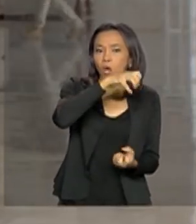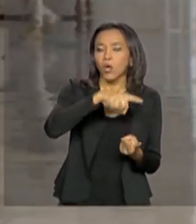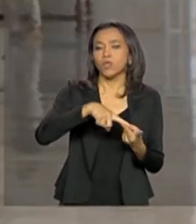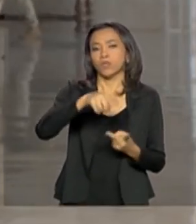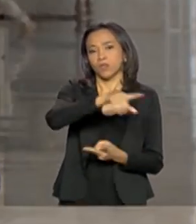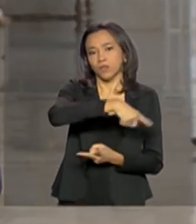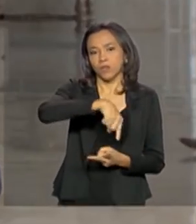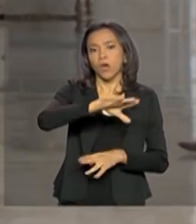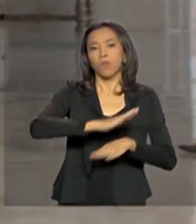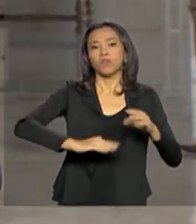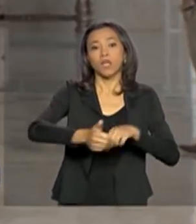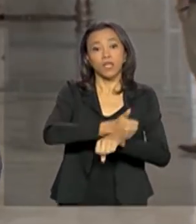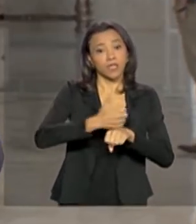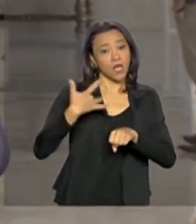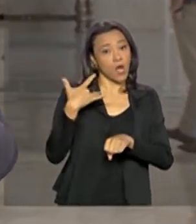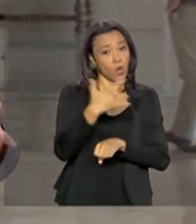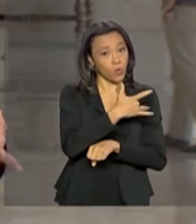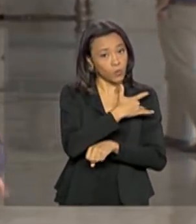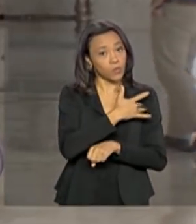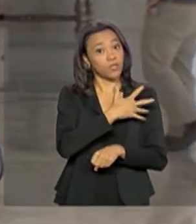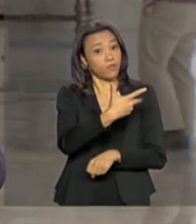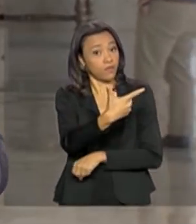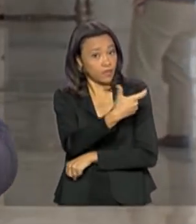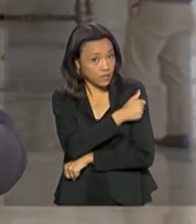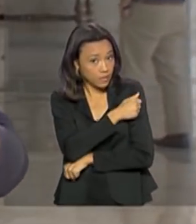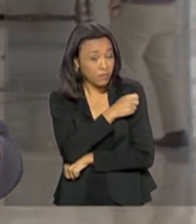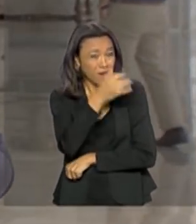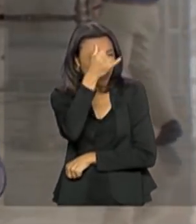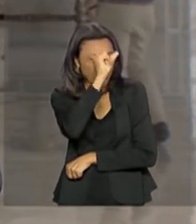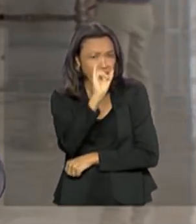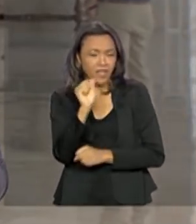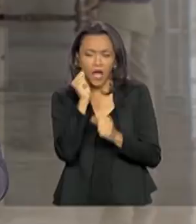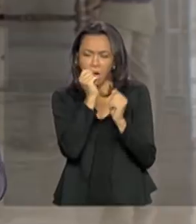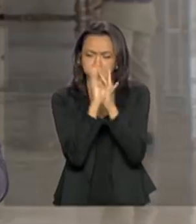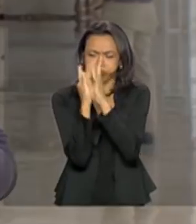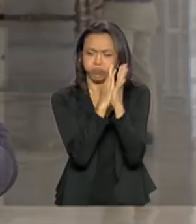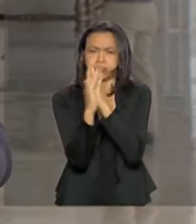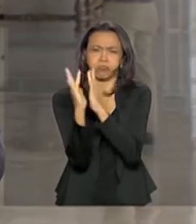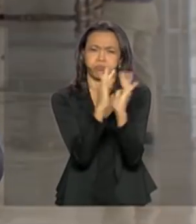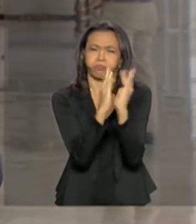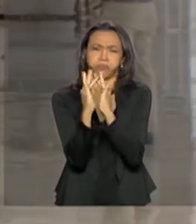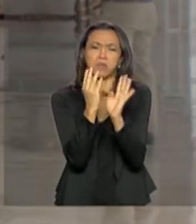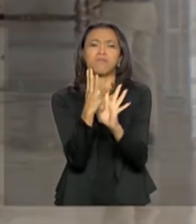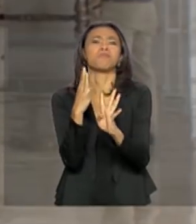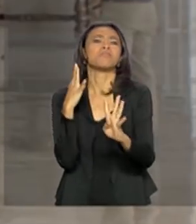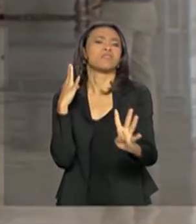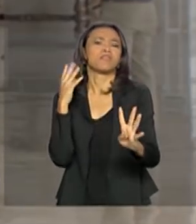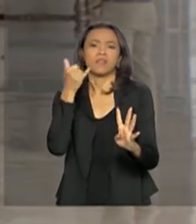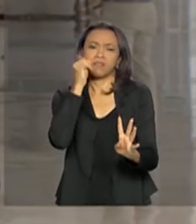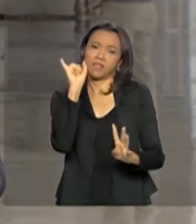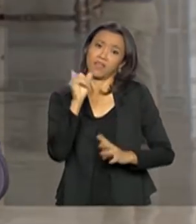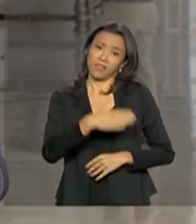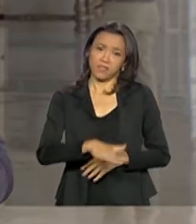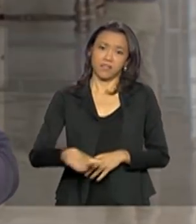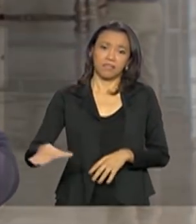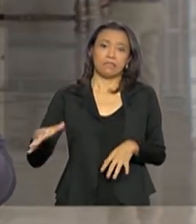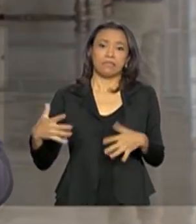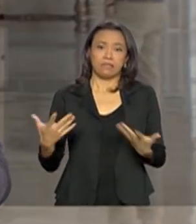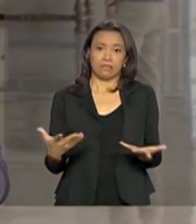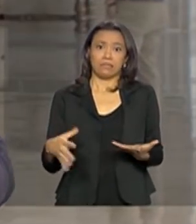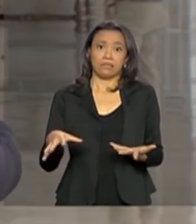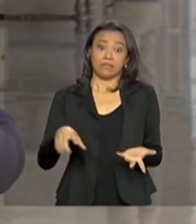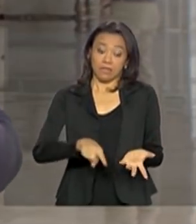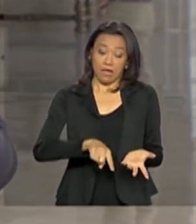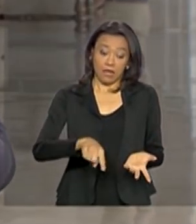ser vacinados contra a gripe. Assim, evitam aglomerações, filas ali no posto de saúde e também evita que as crianças passem a Covid